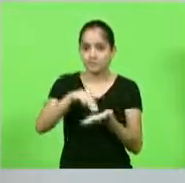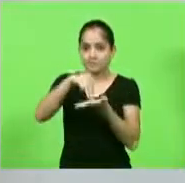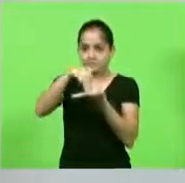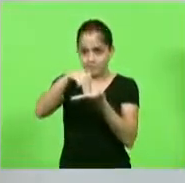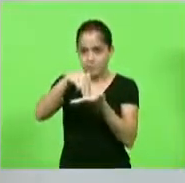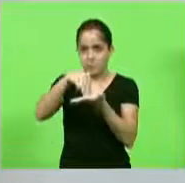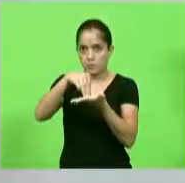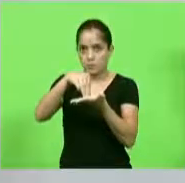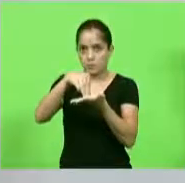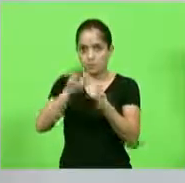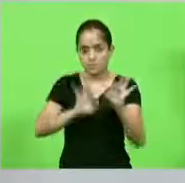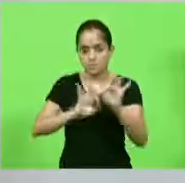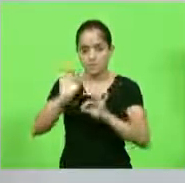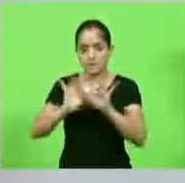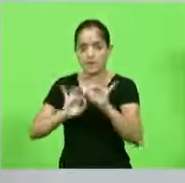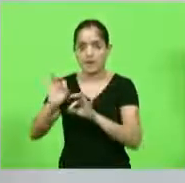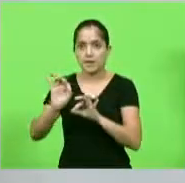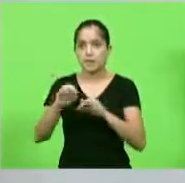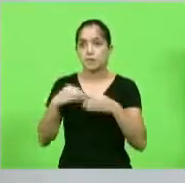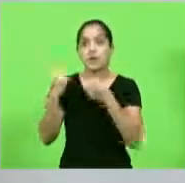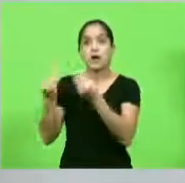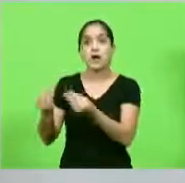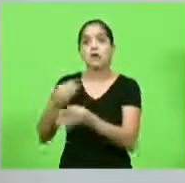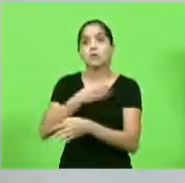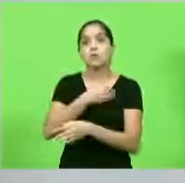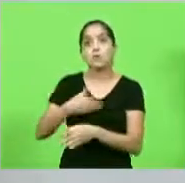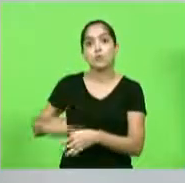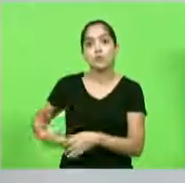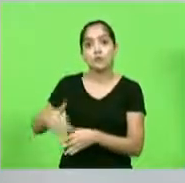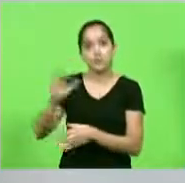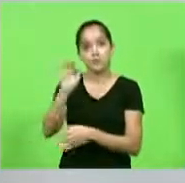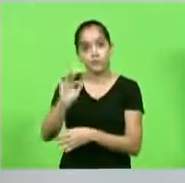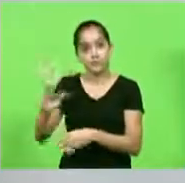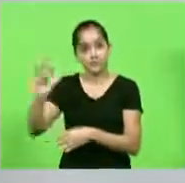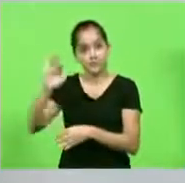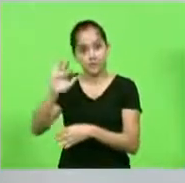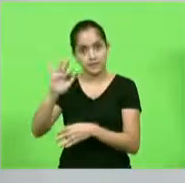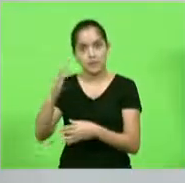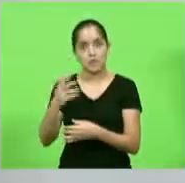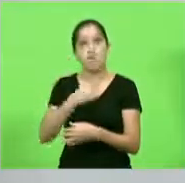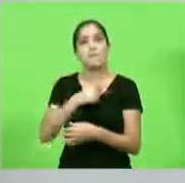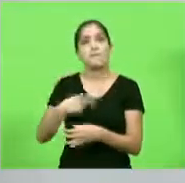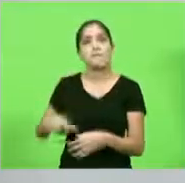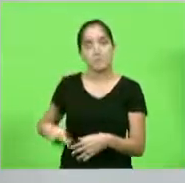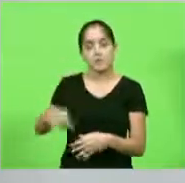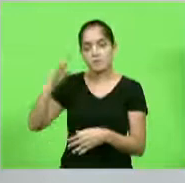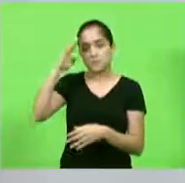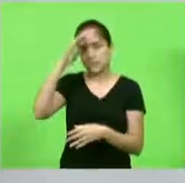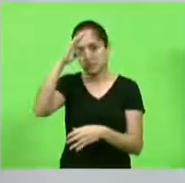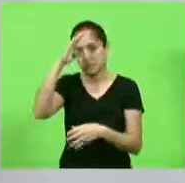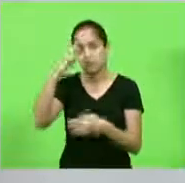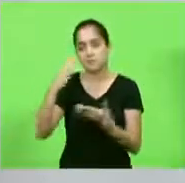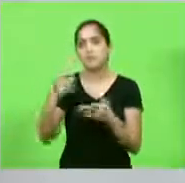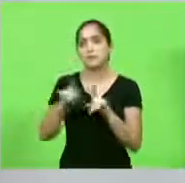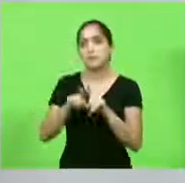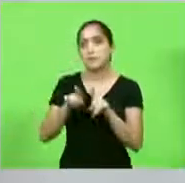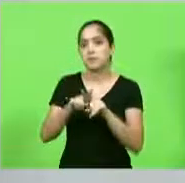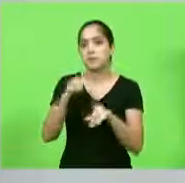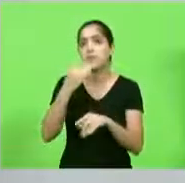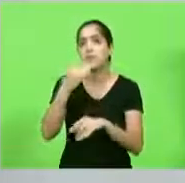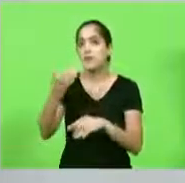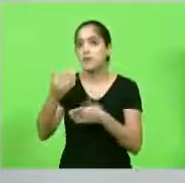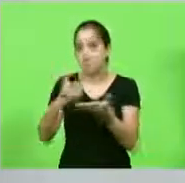de apelo ao governo federal, endereçada ao presidente da República, peço aqui a